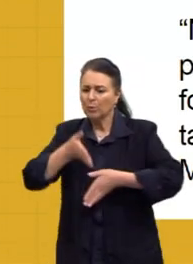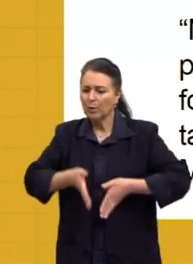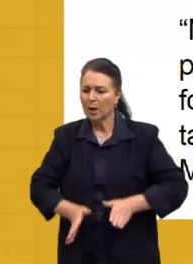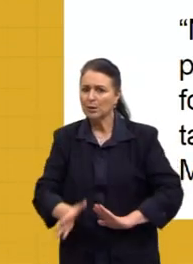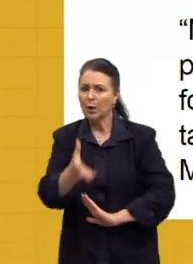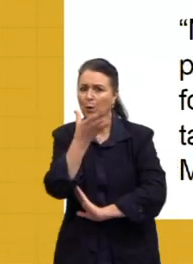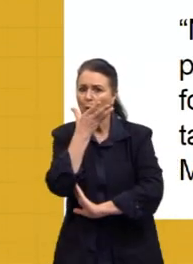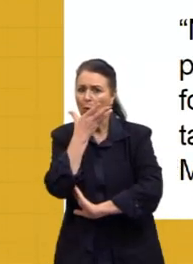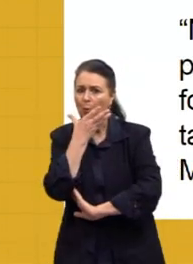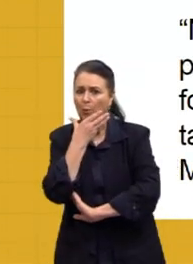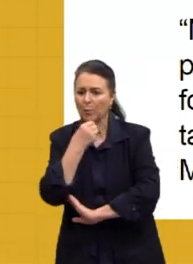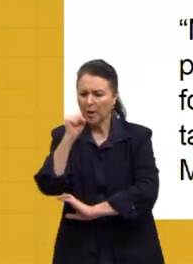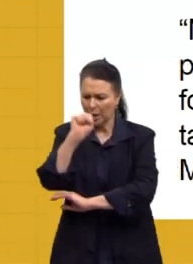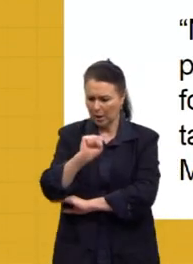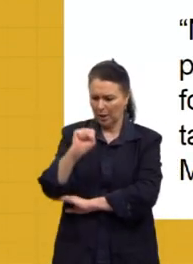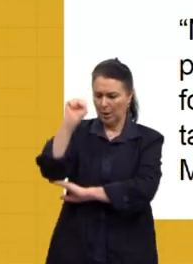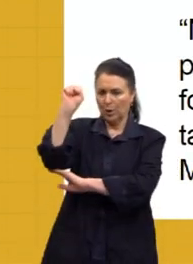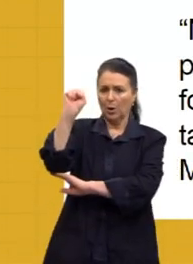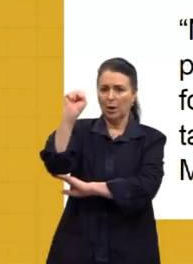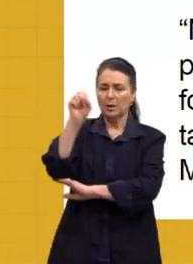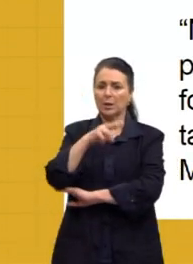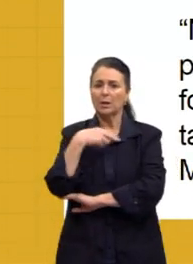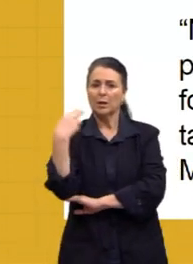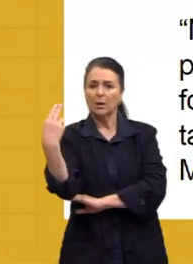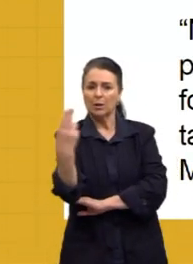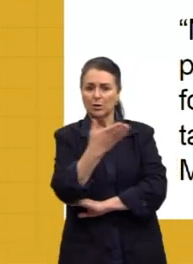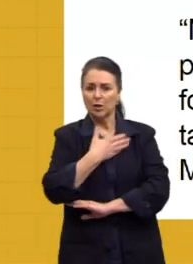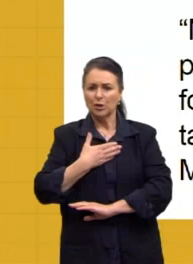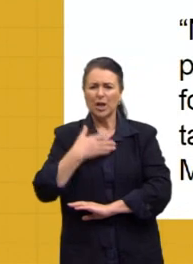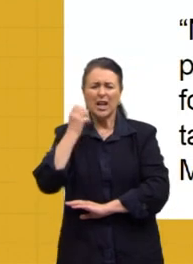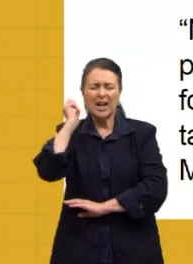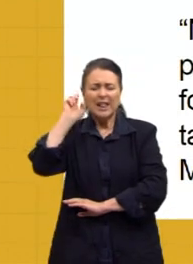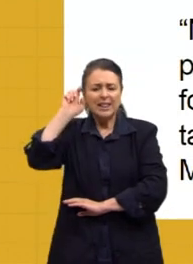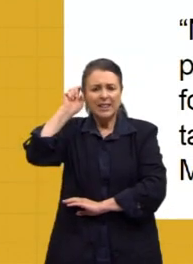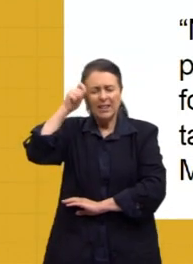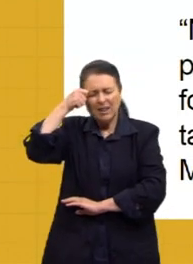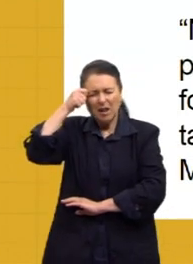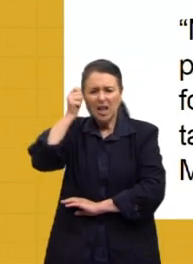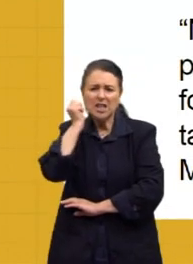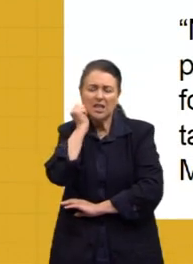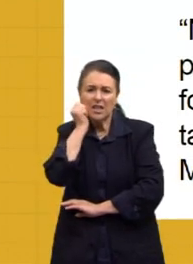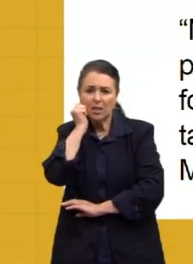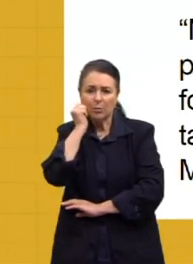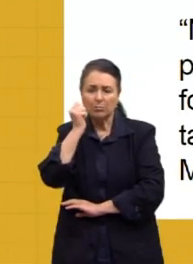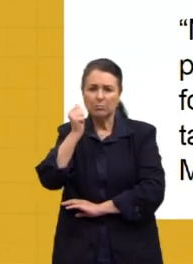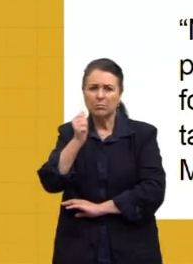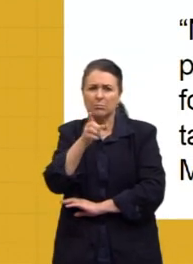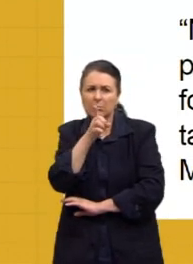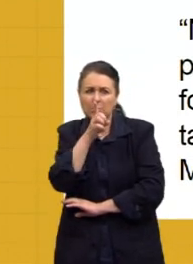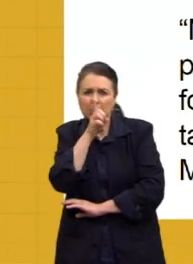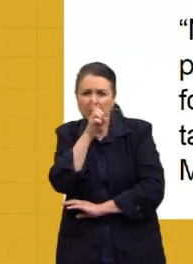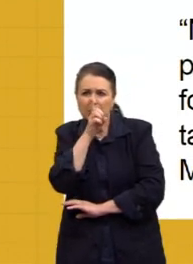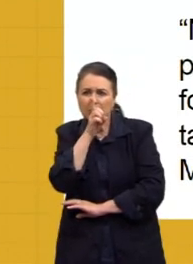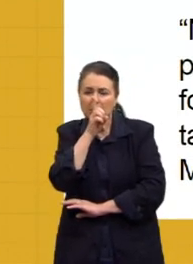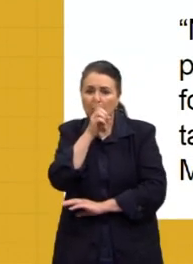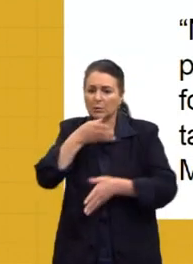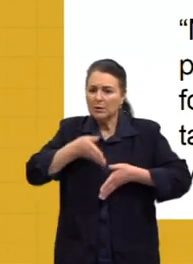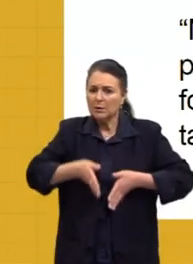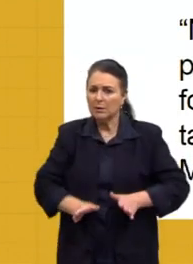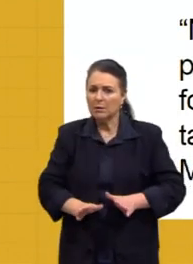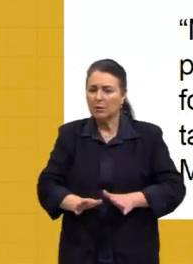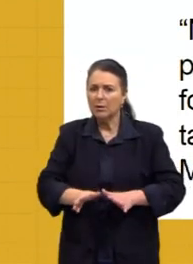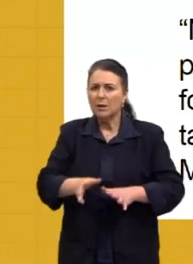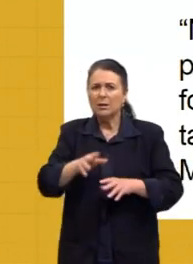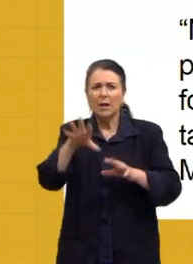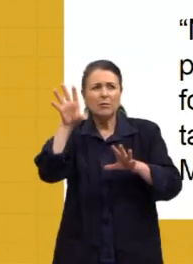herói da nossa gente. Era preto retinto e filho do medo da noite. Houve um momento em que o silêncio foi tão grande, escutando o